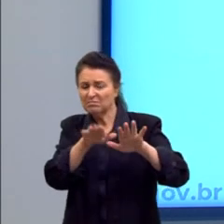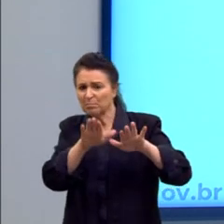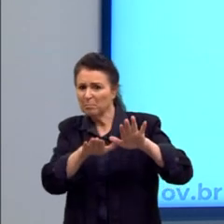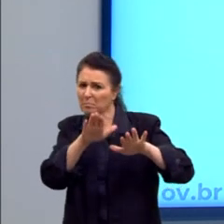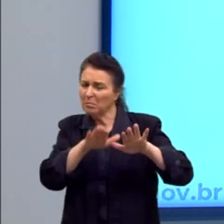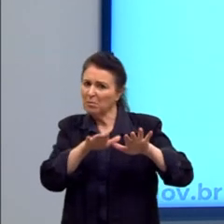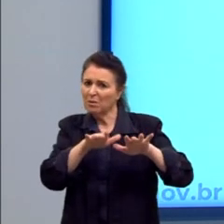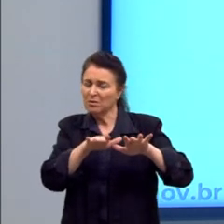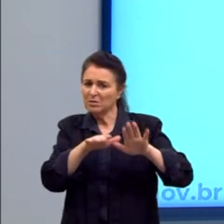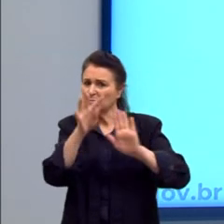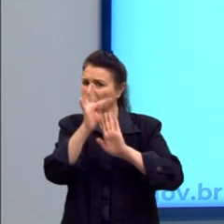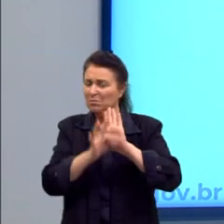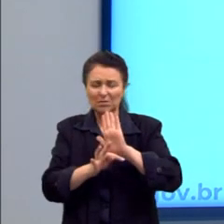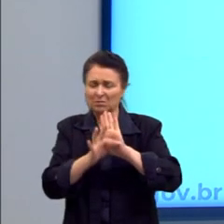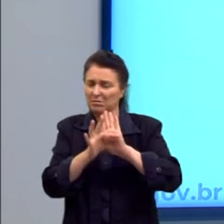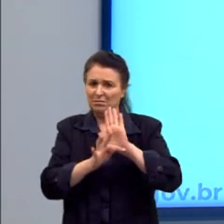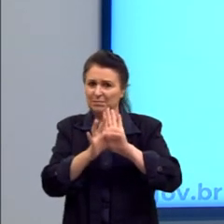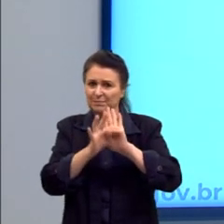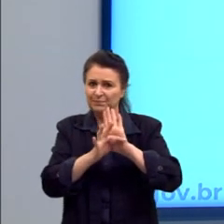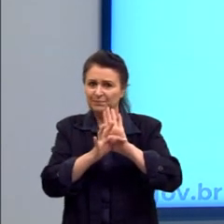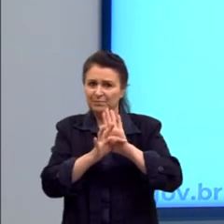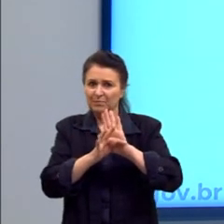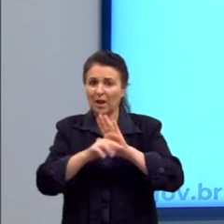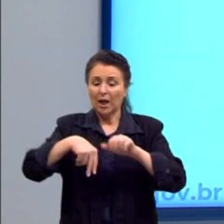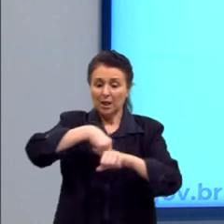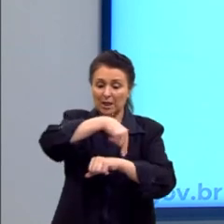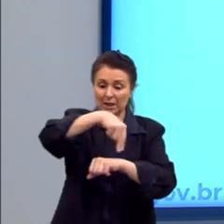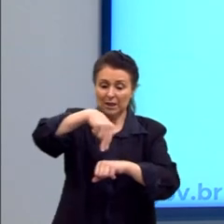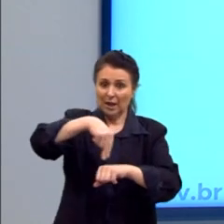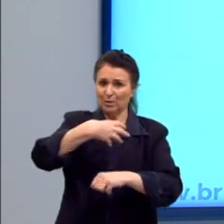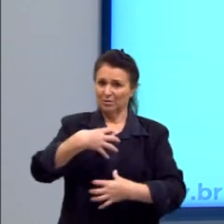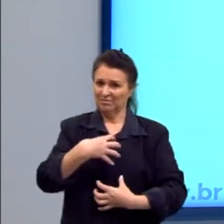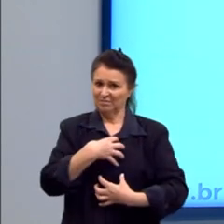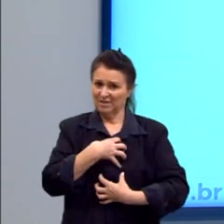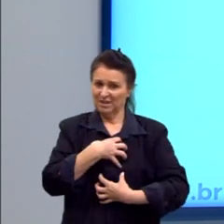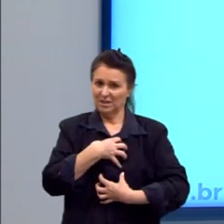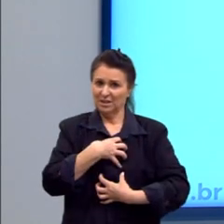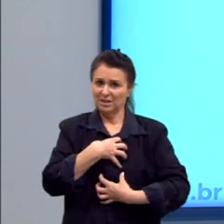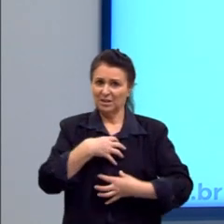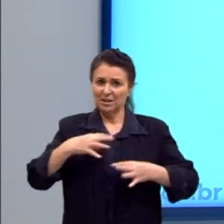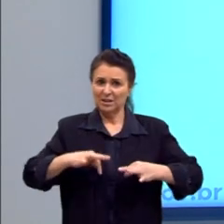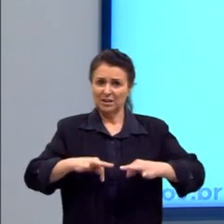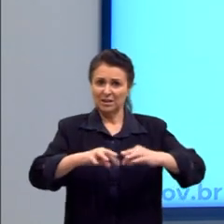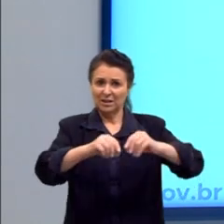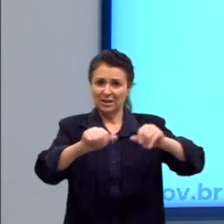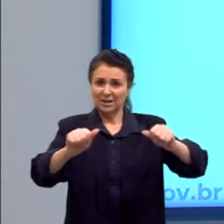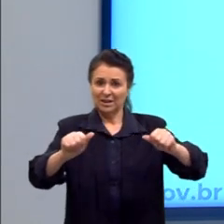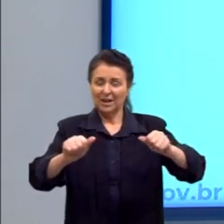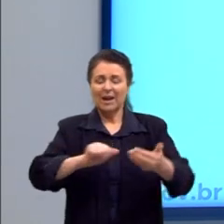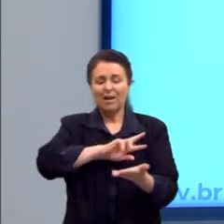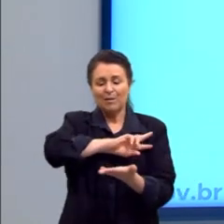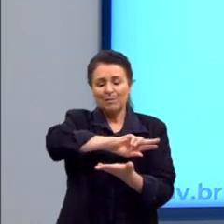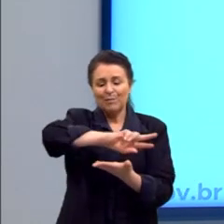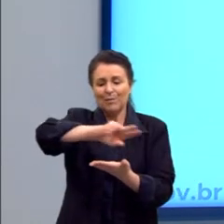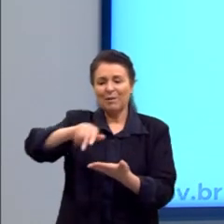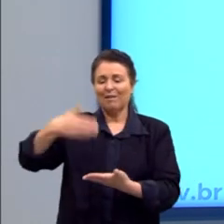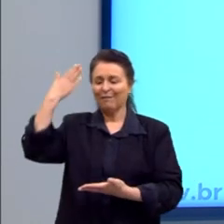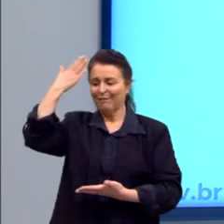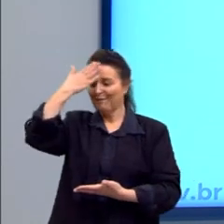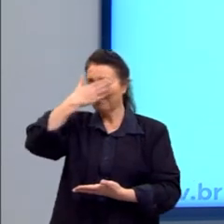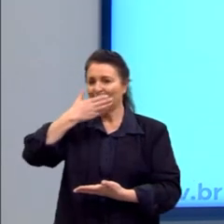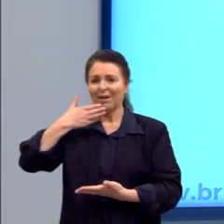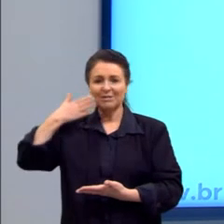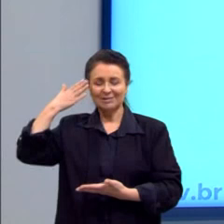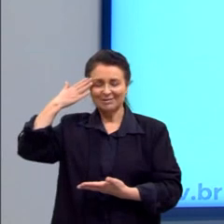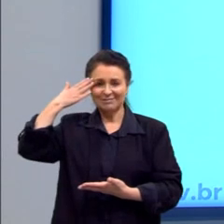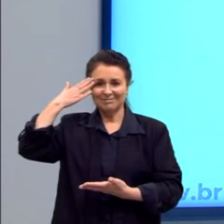ressalta isso, né? Nacionalista, não. Territorializado, não. Ela é multifacetada, né?